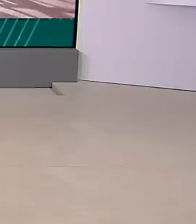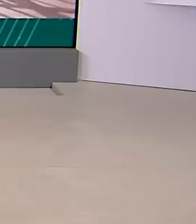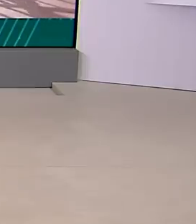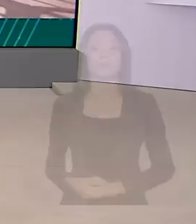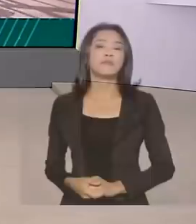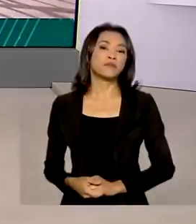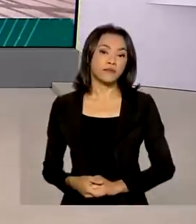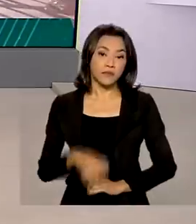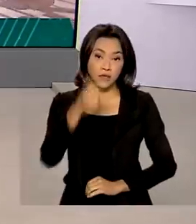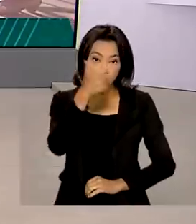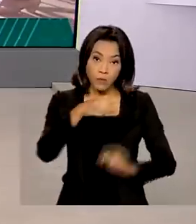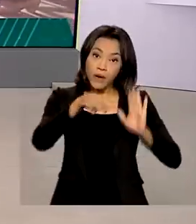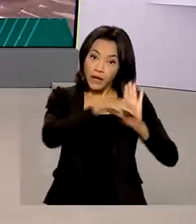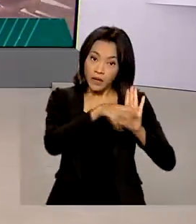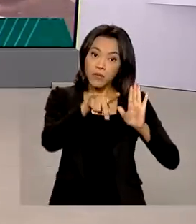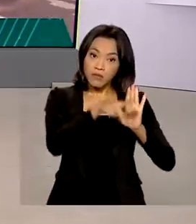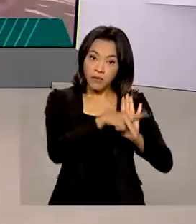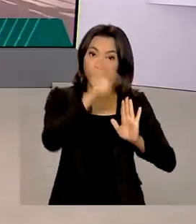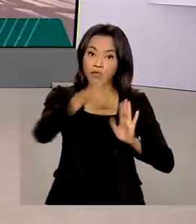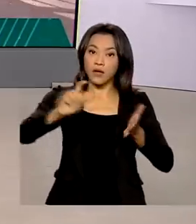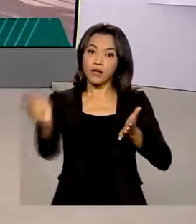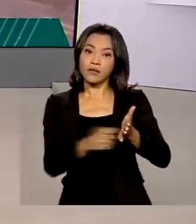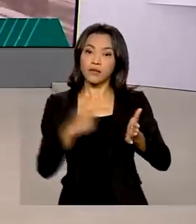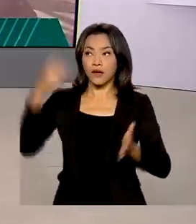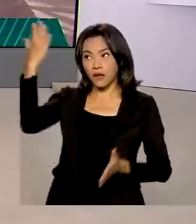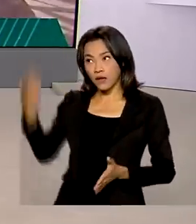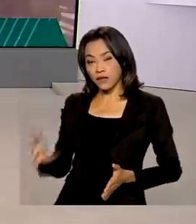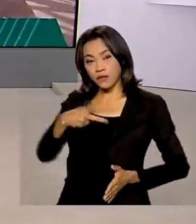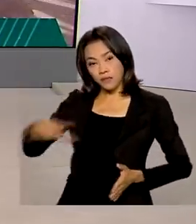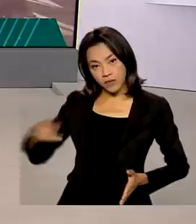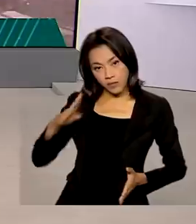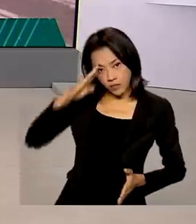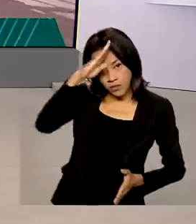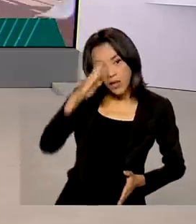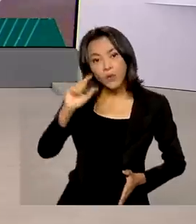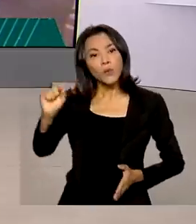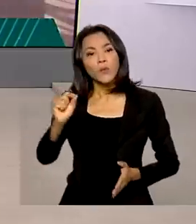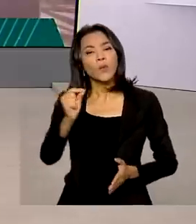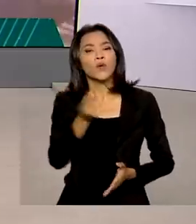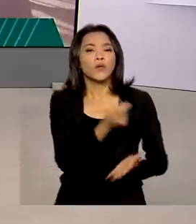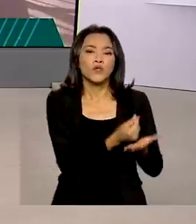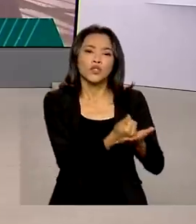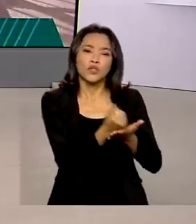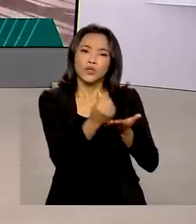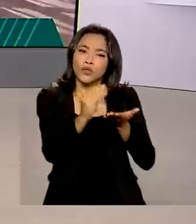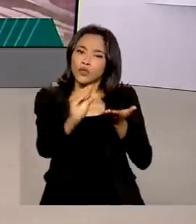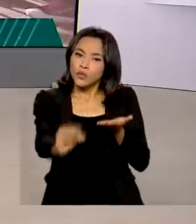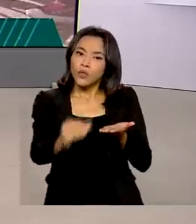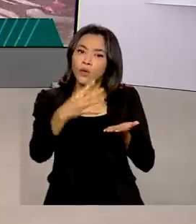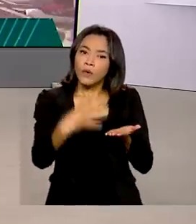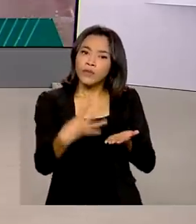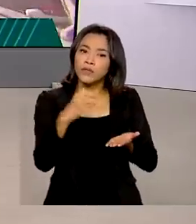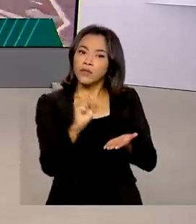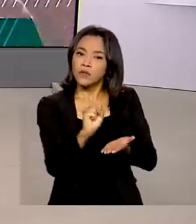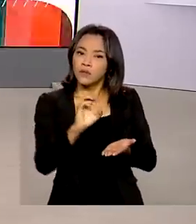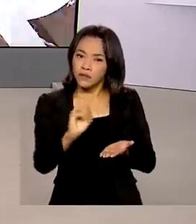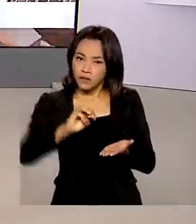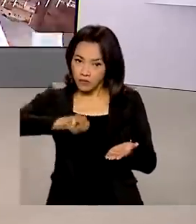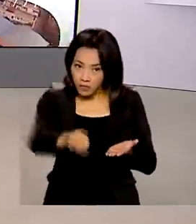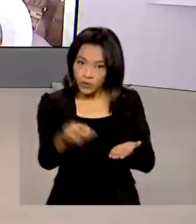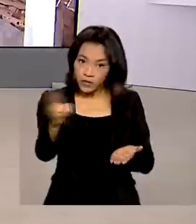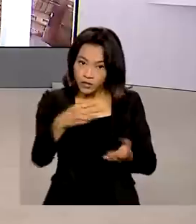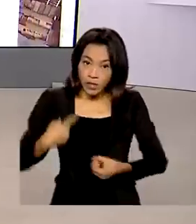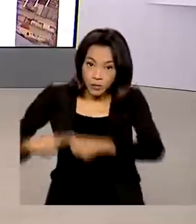Uma medida provisória assinada pelo presidente Jair Bolsonaro destina quase 480 milhões de reais para